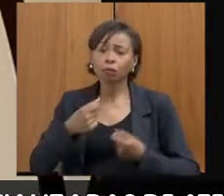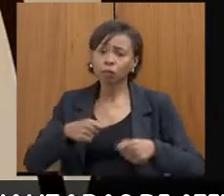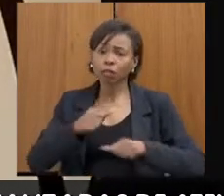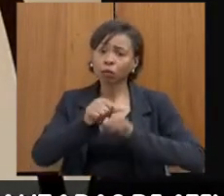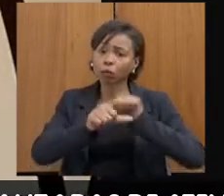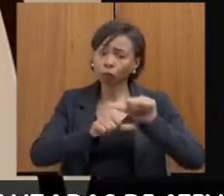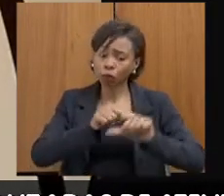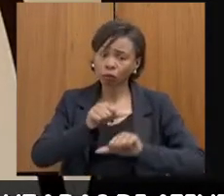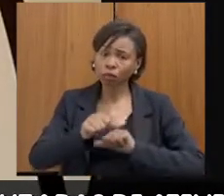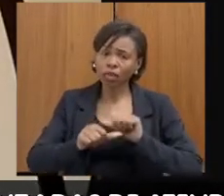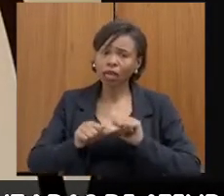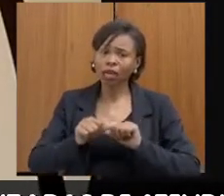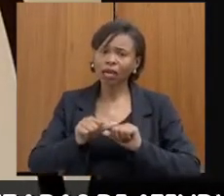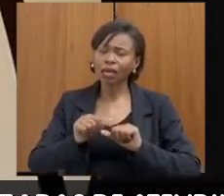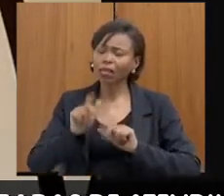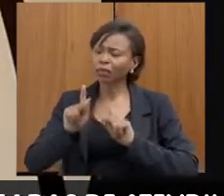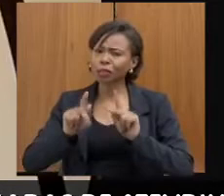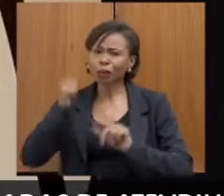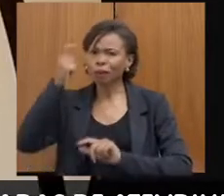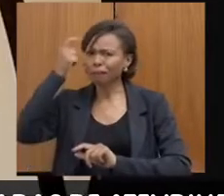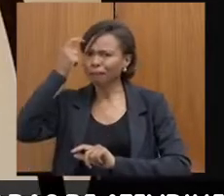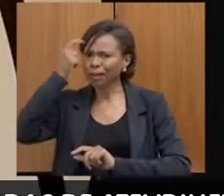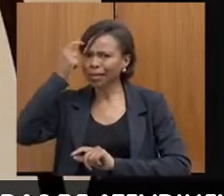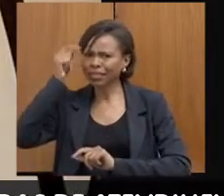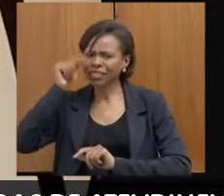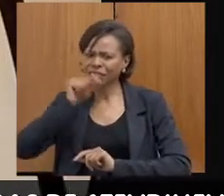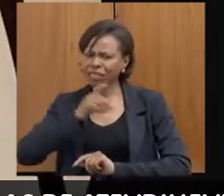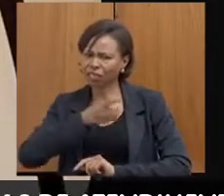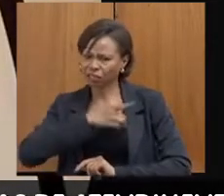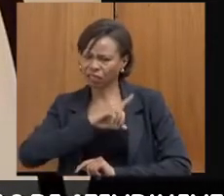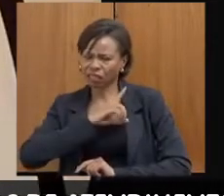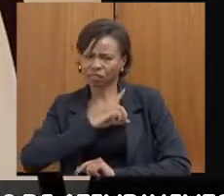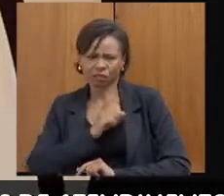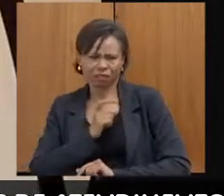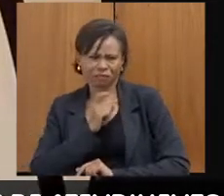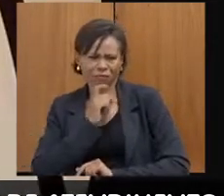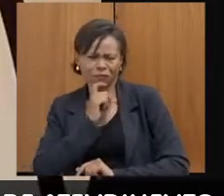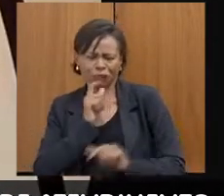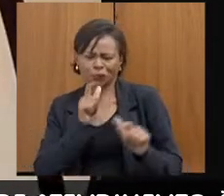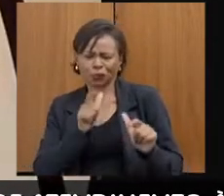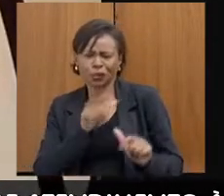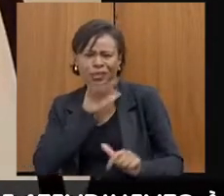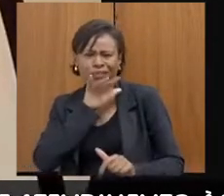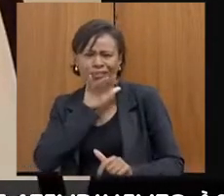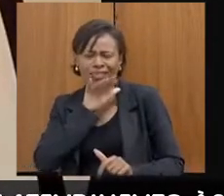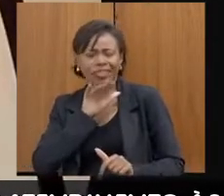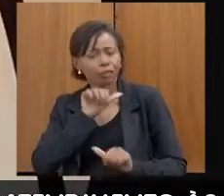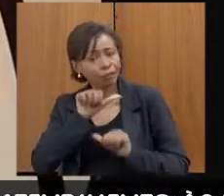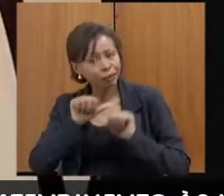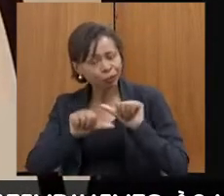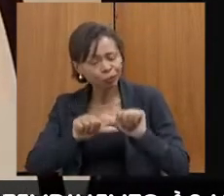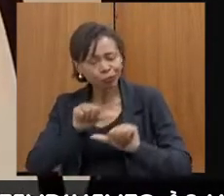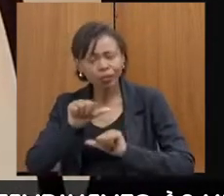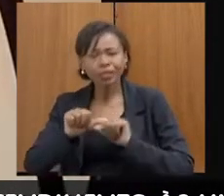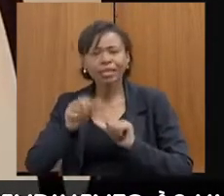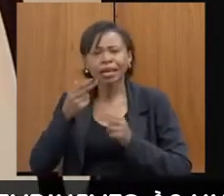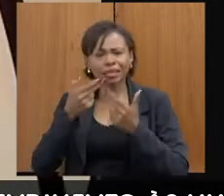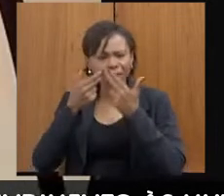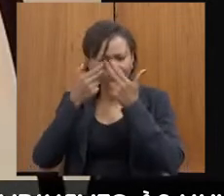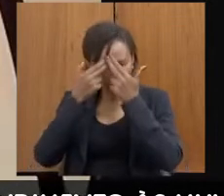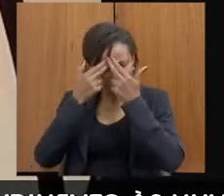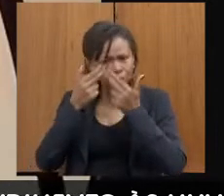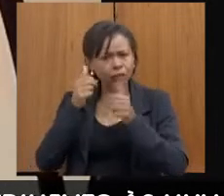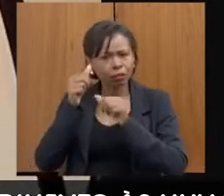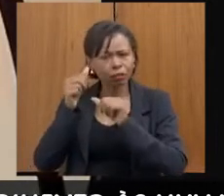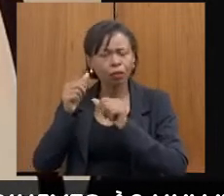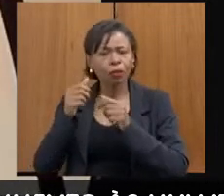todo mundo tem de delegacia, de ambiente frio, ambiente que não é acolhedor, então, diante disso, o que eu